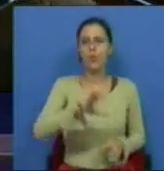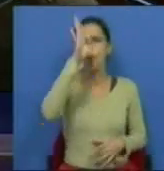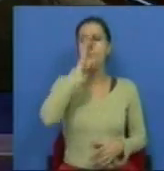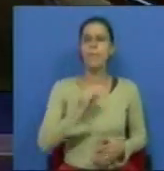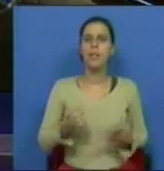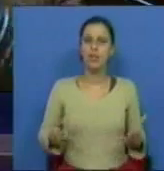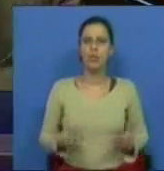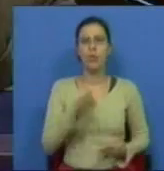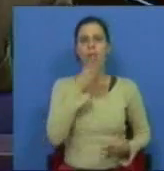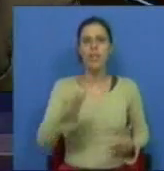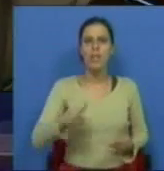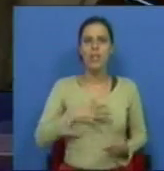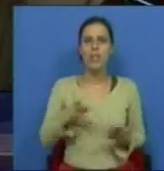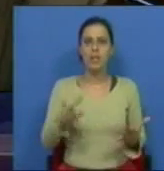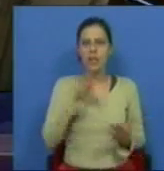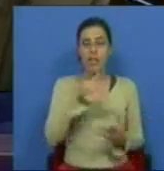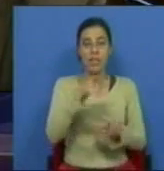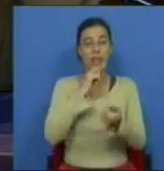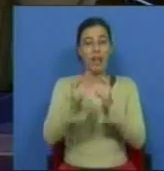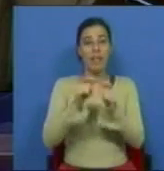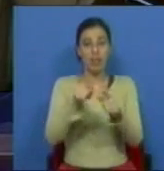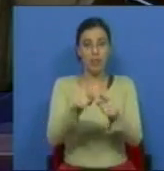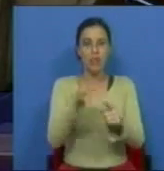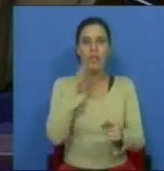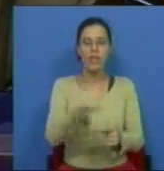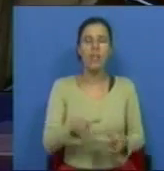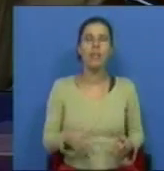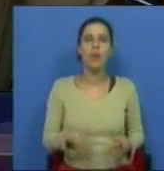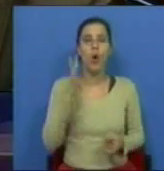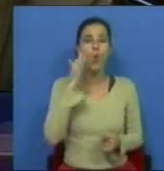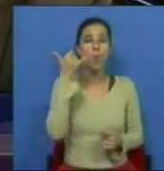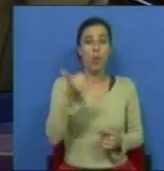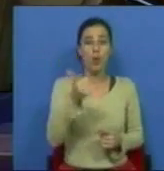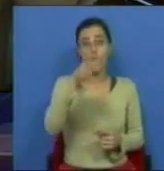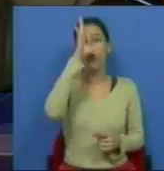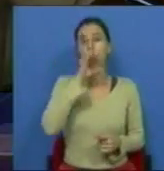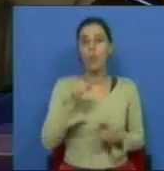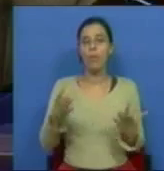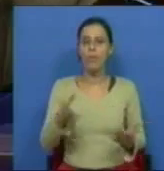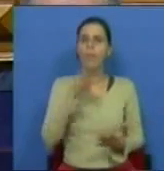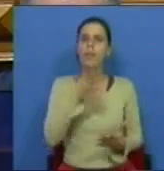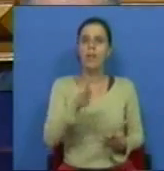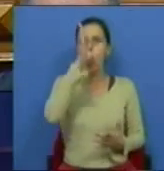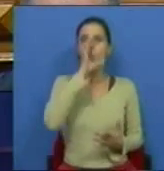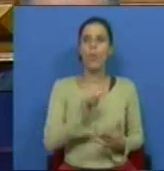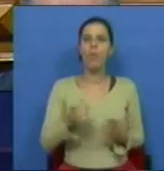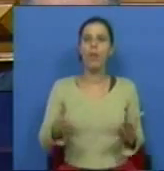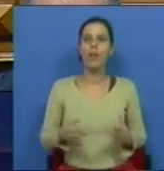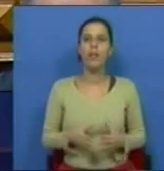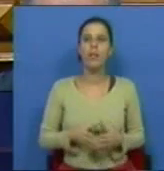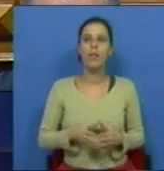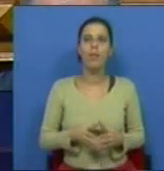o Sr. Ministro disse-nos que, disse-nos nessa entrevista, o Sr. Ministro é o número 2 do Governo, disse-nos que o Governo está